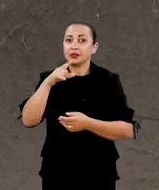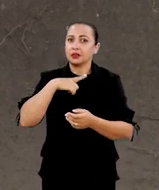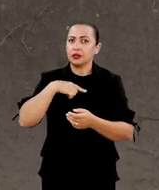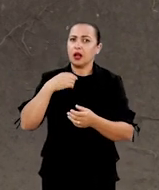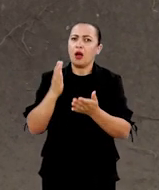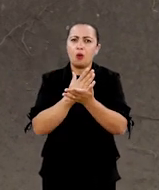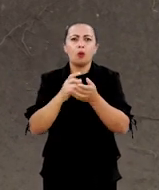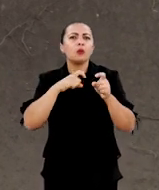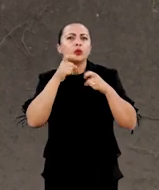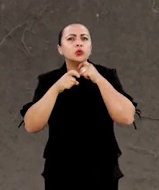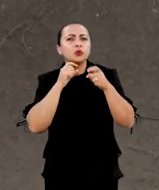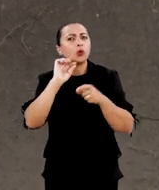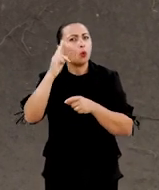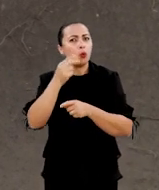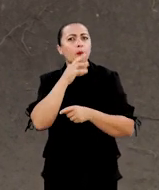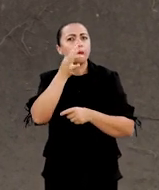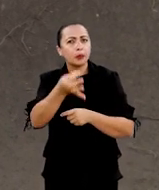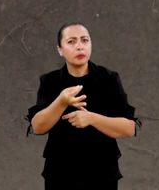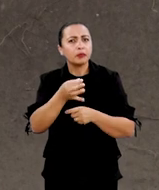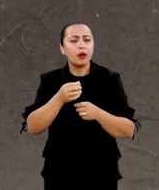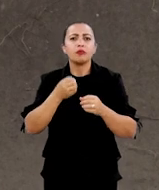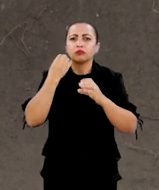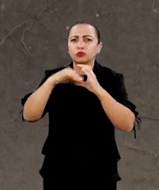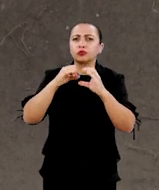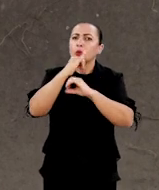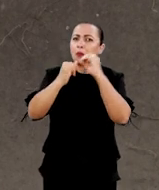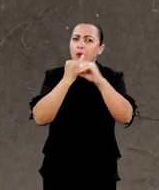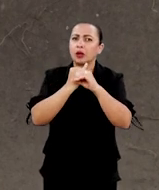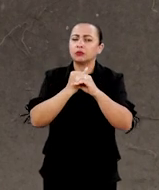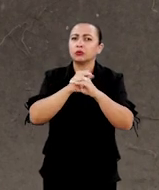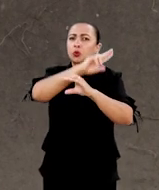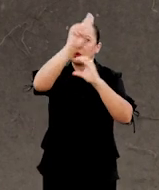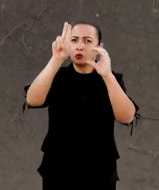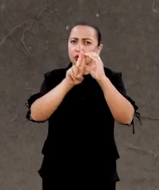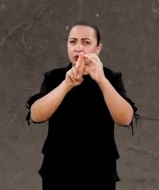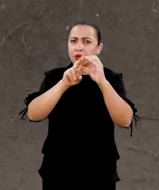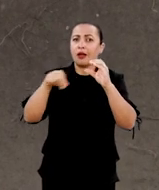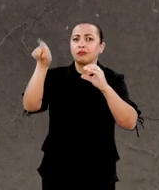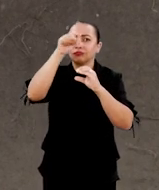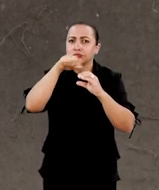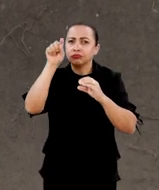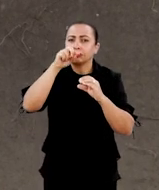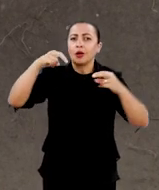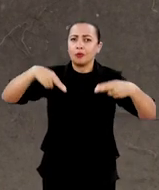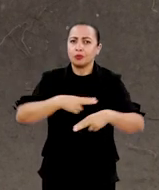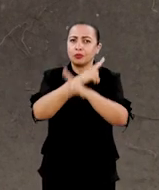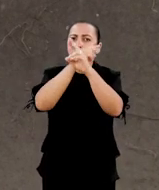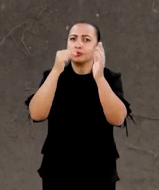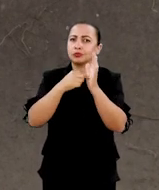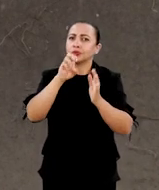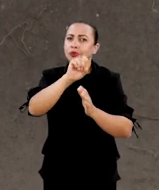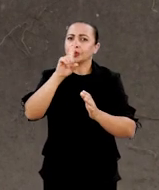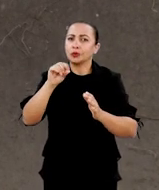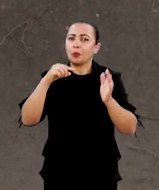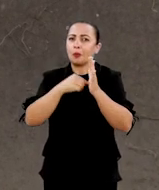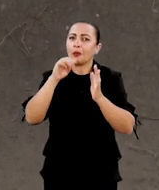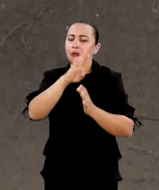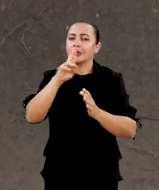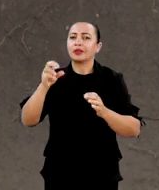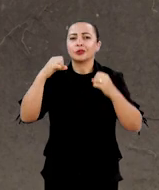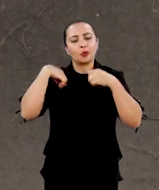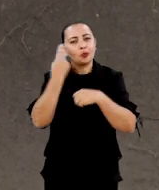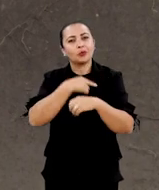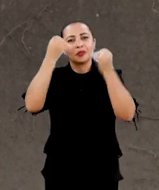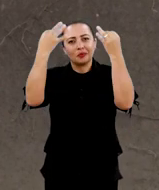sabe se você tem alguma dúvida ou sugestão envie para o nosso e-mail univerciencia arroba uesb.edu.br